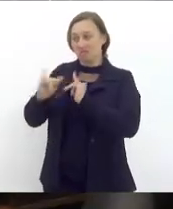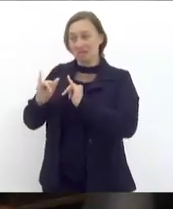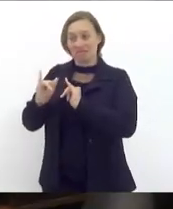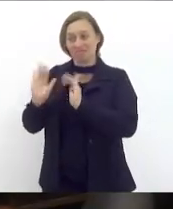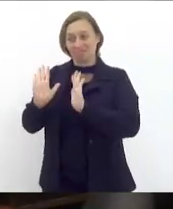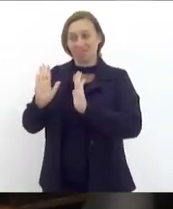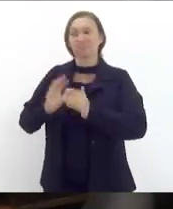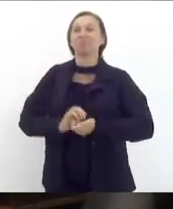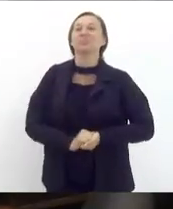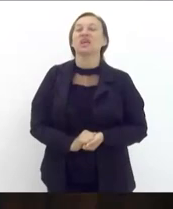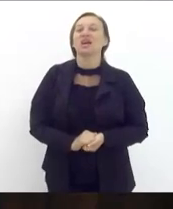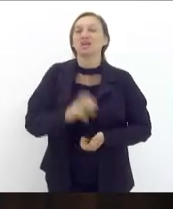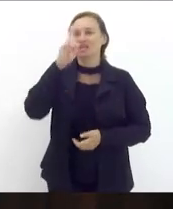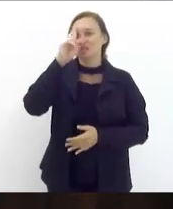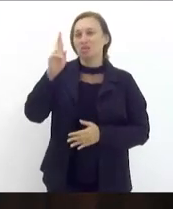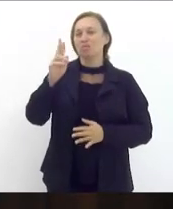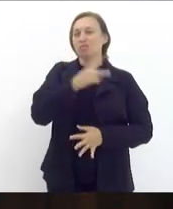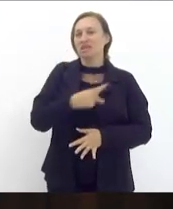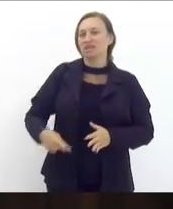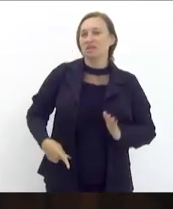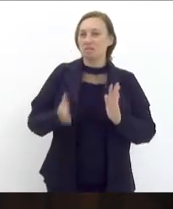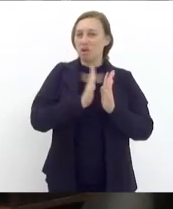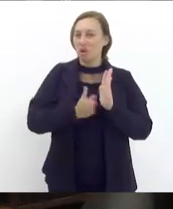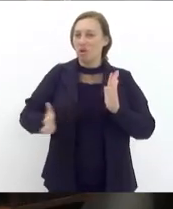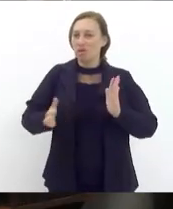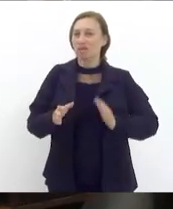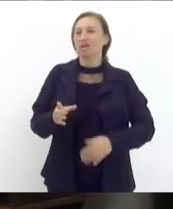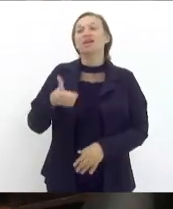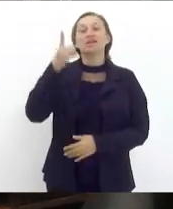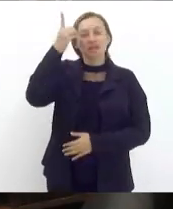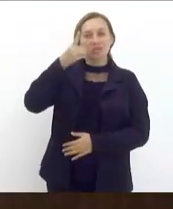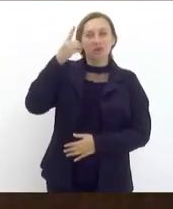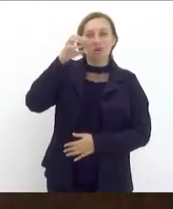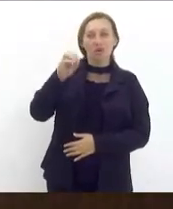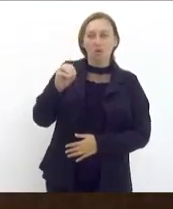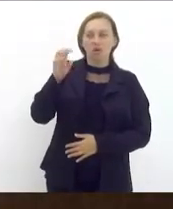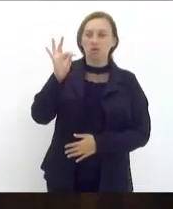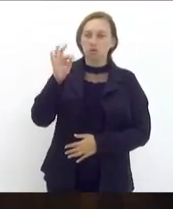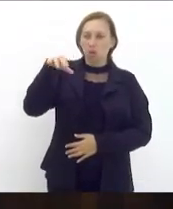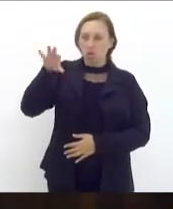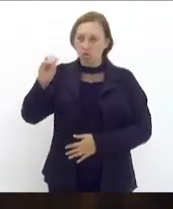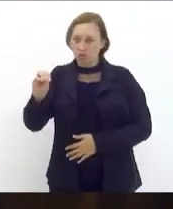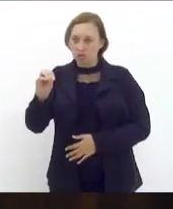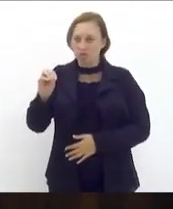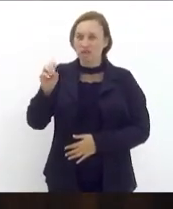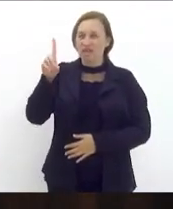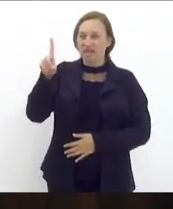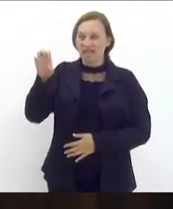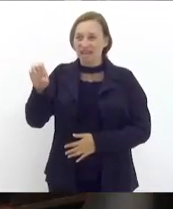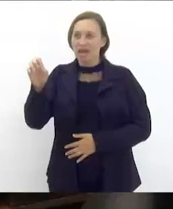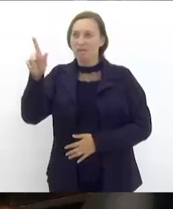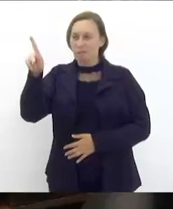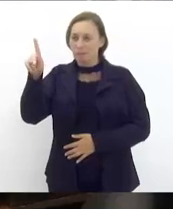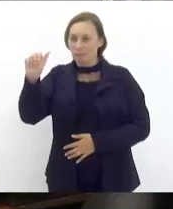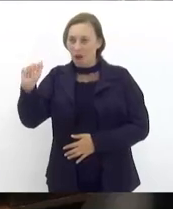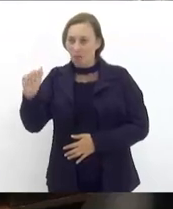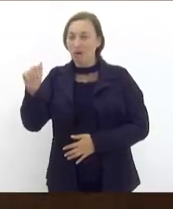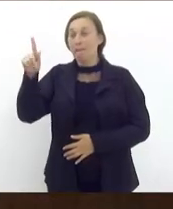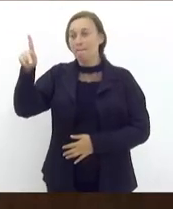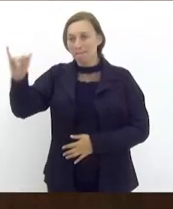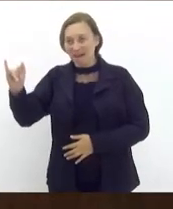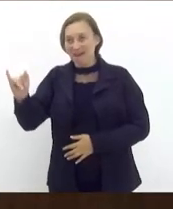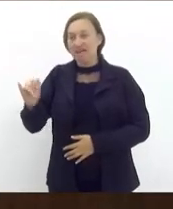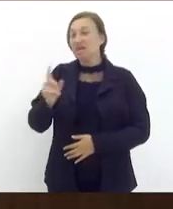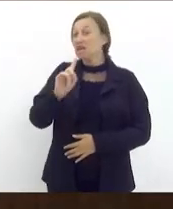ordem. Deputado Otoni de Paula Pai. Obrigado, senhor presidente. É pior que eu tenho. Não é que o